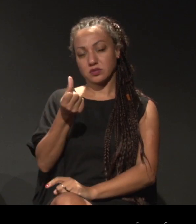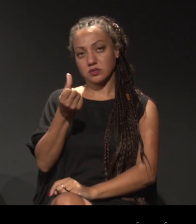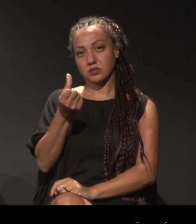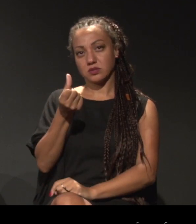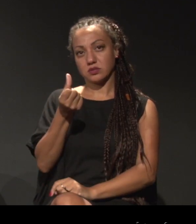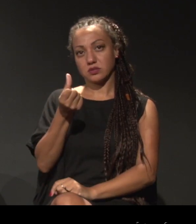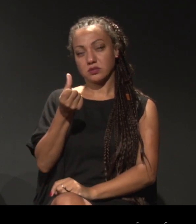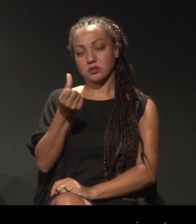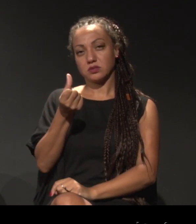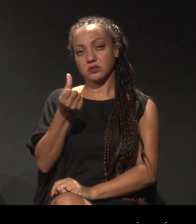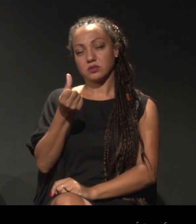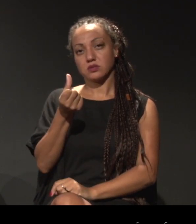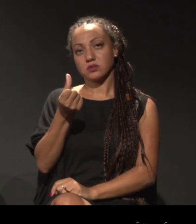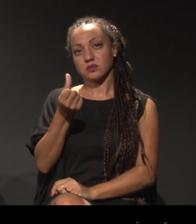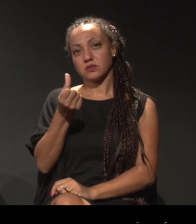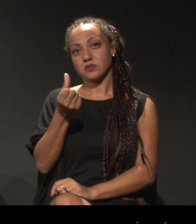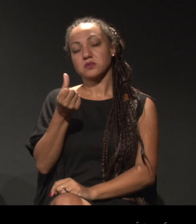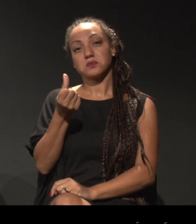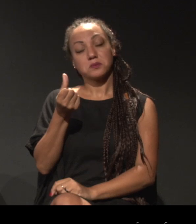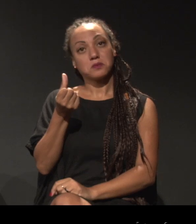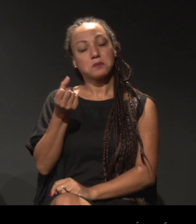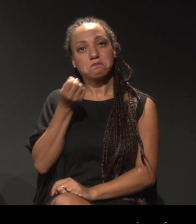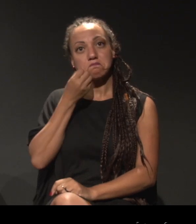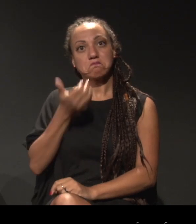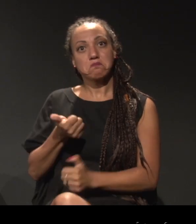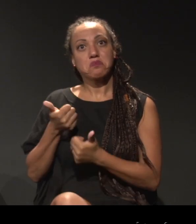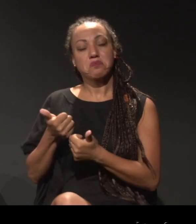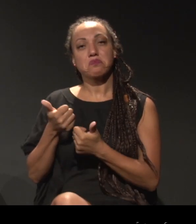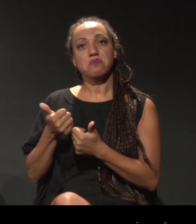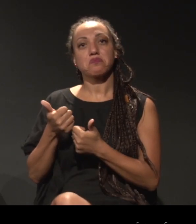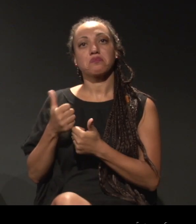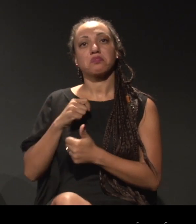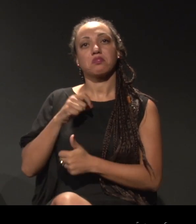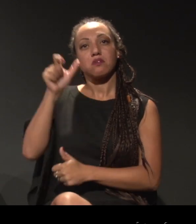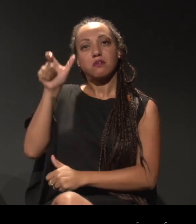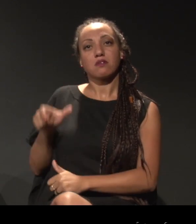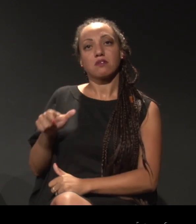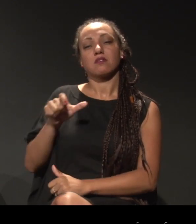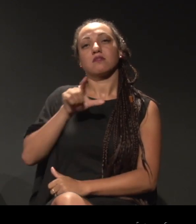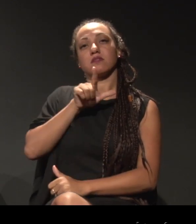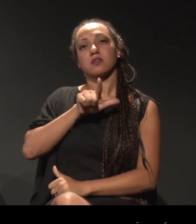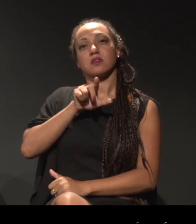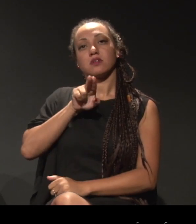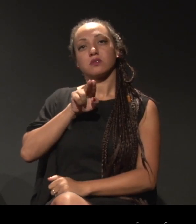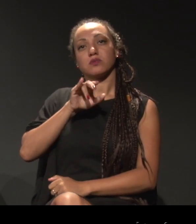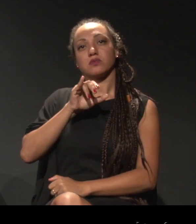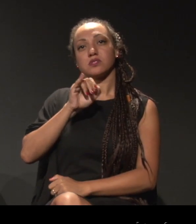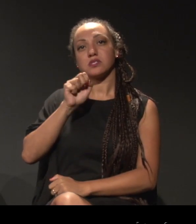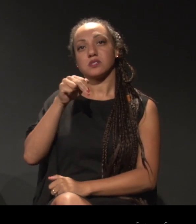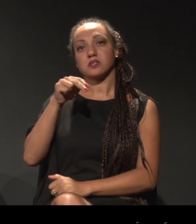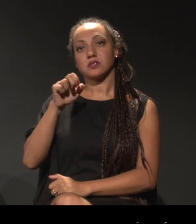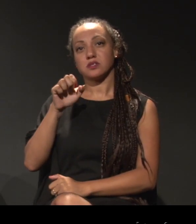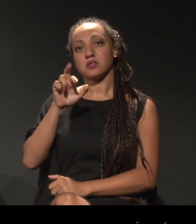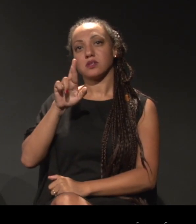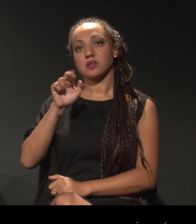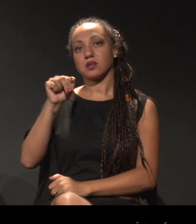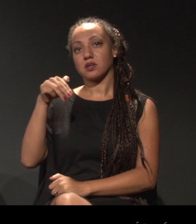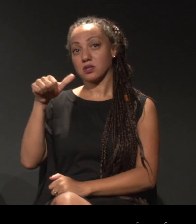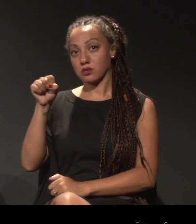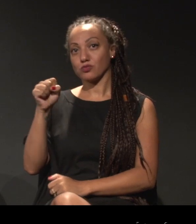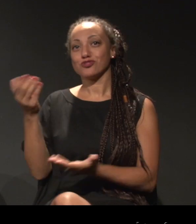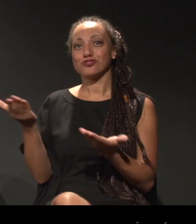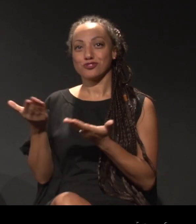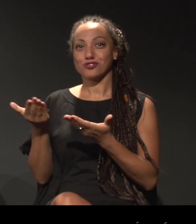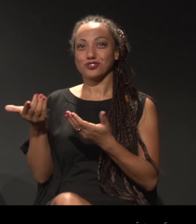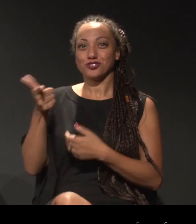foi muito proveitoso. Tivemos a presença da Luciane Ramos, que está aqui hoje também com a